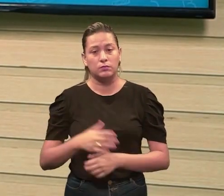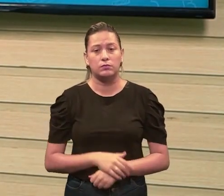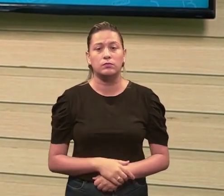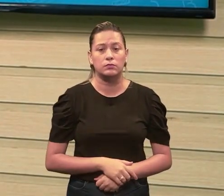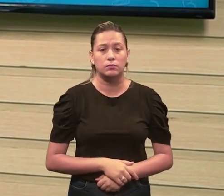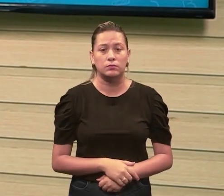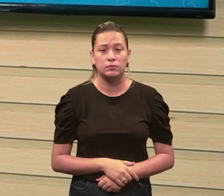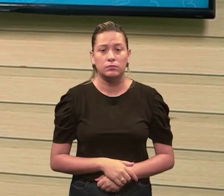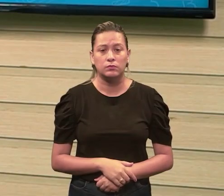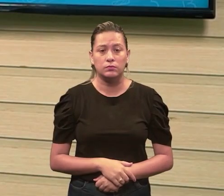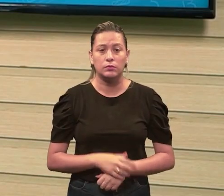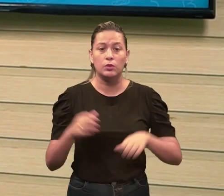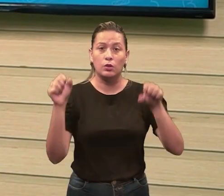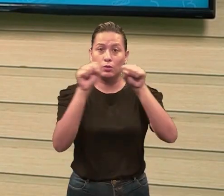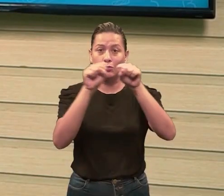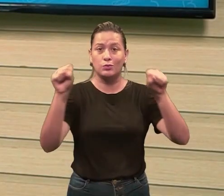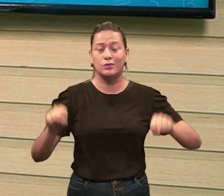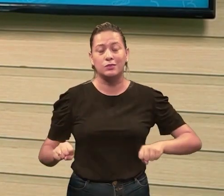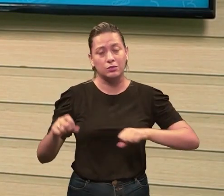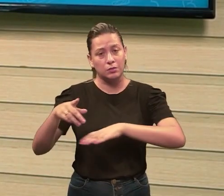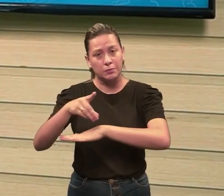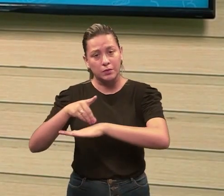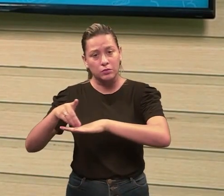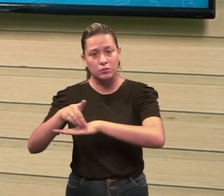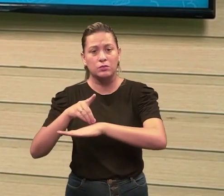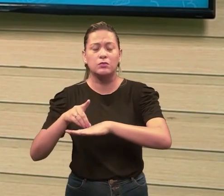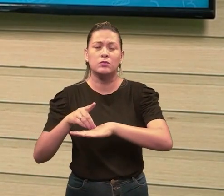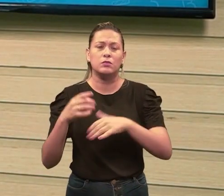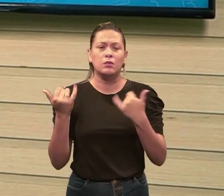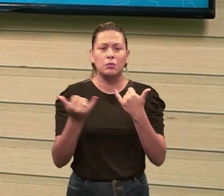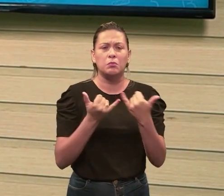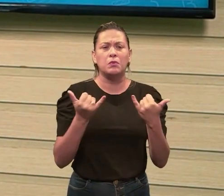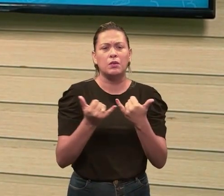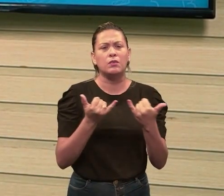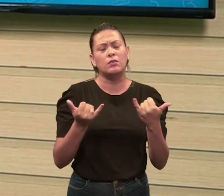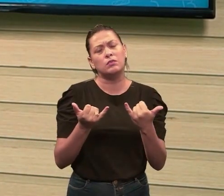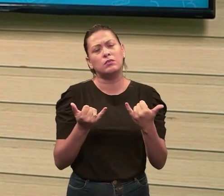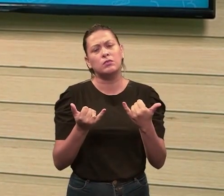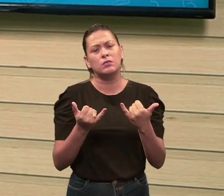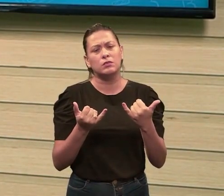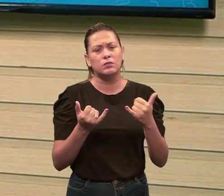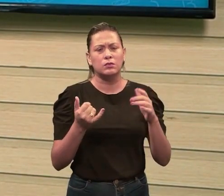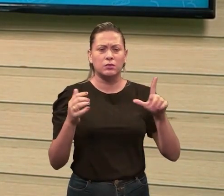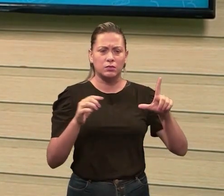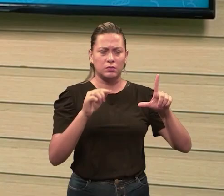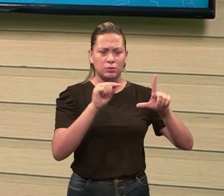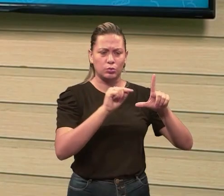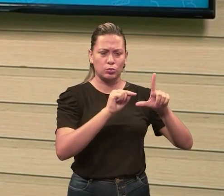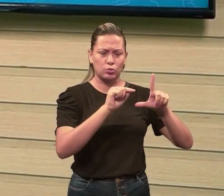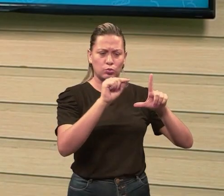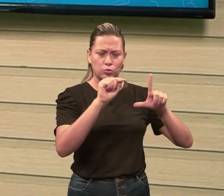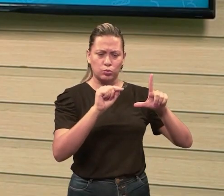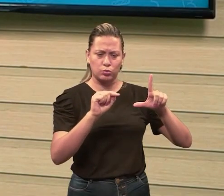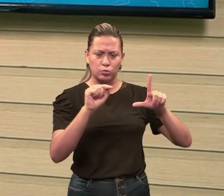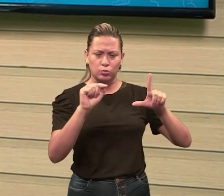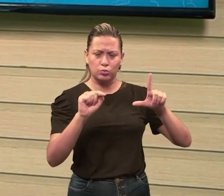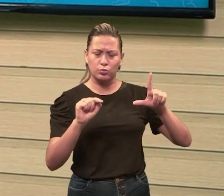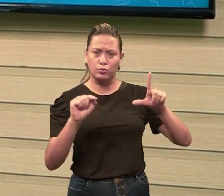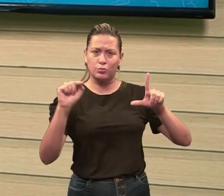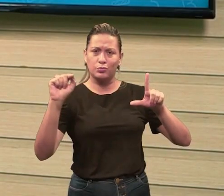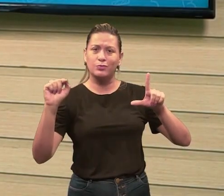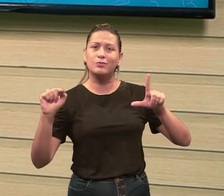próximo slide, que ela, aparentemente, ela tem uma aparência mais uniforme, mais certinho, tá?